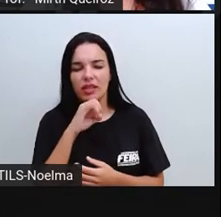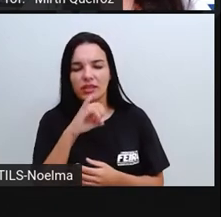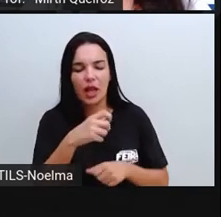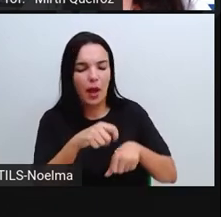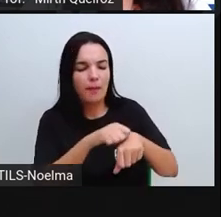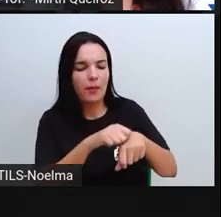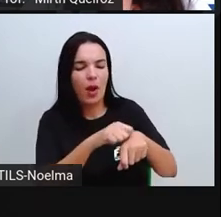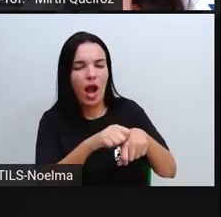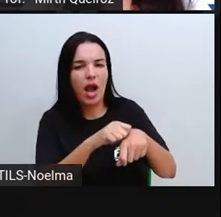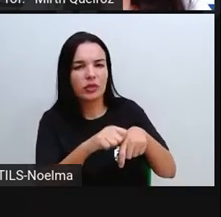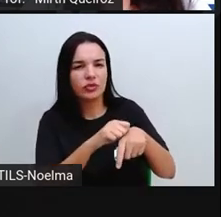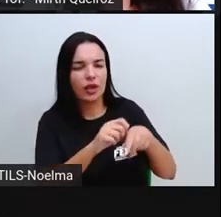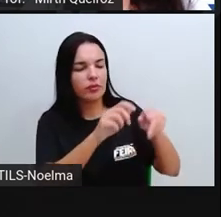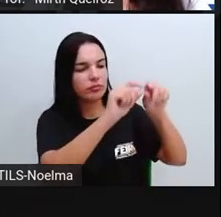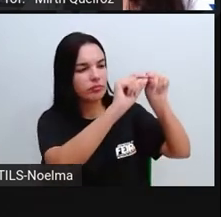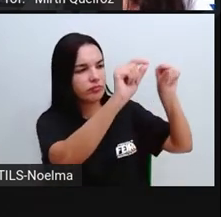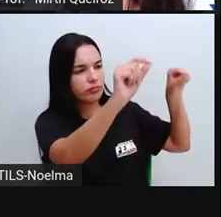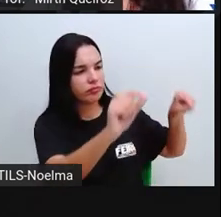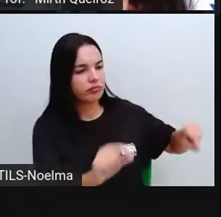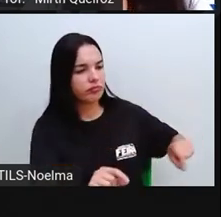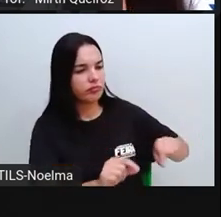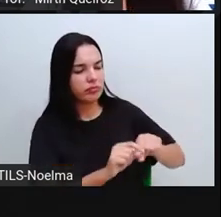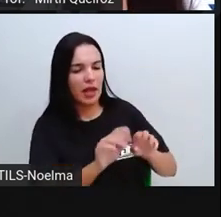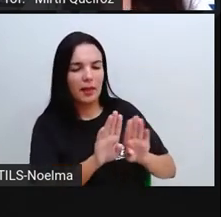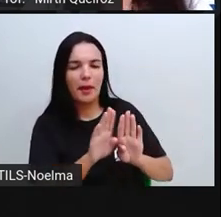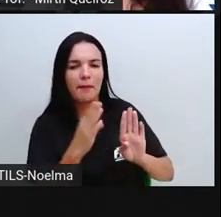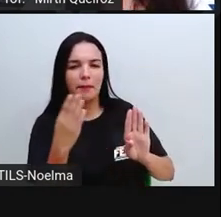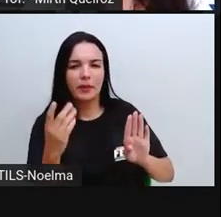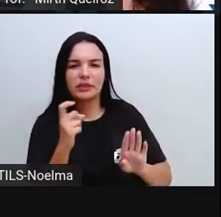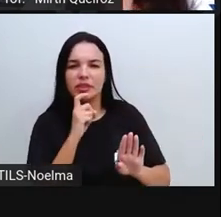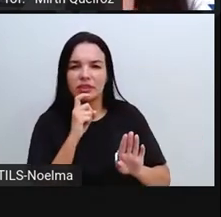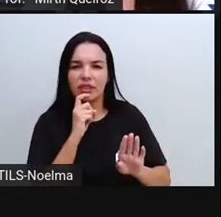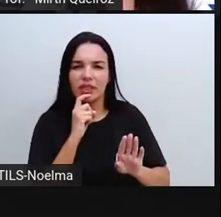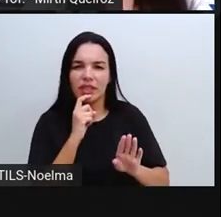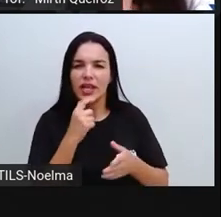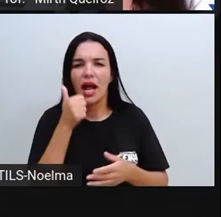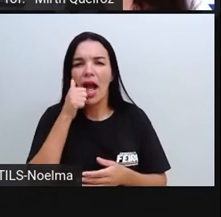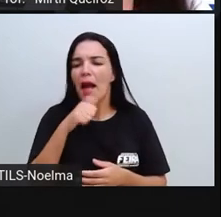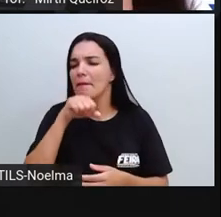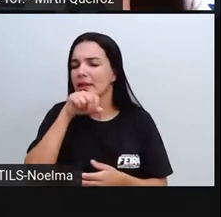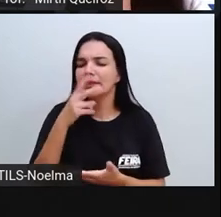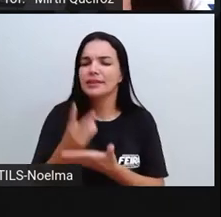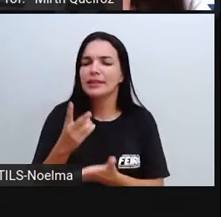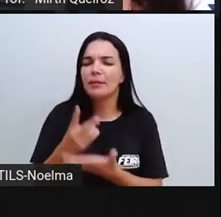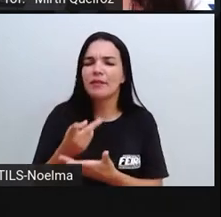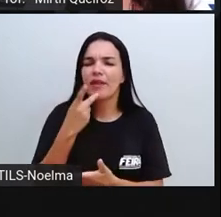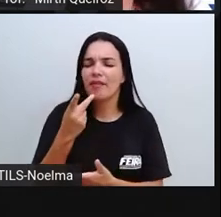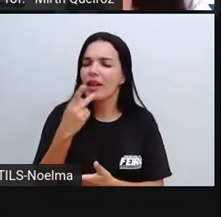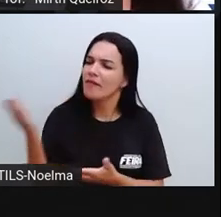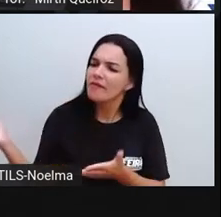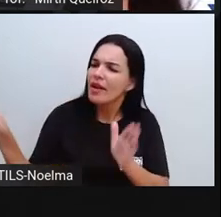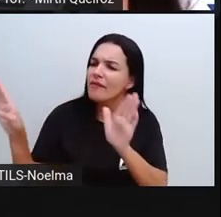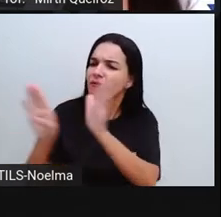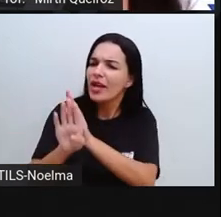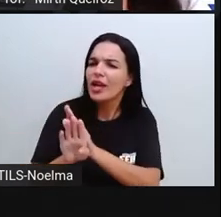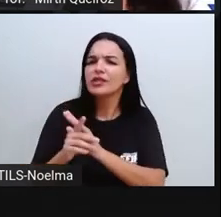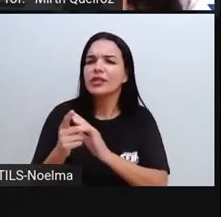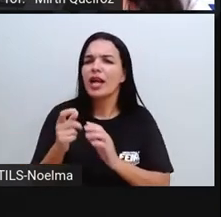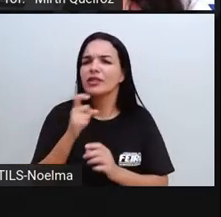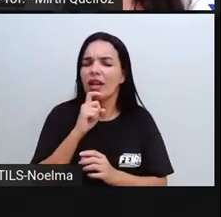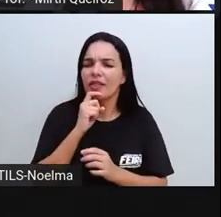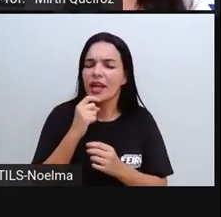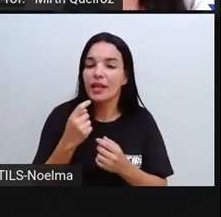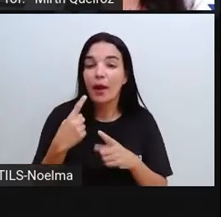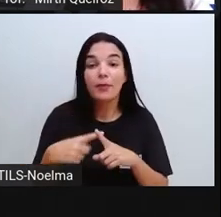Quem é que nunca ouviu a mãe reclamando, né? Menino, fecha a porta da geladeira, tá gastando energia, ela tem razão, certo?